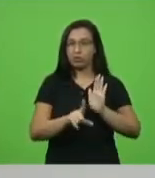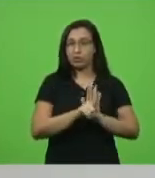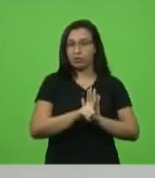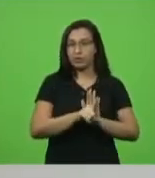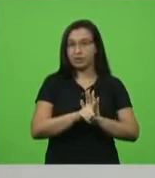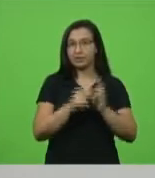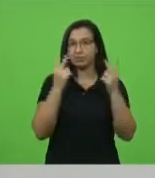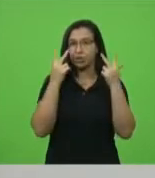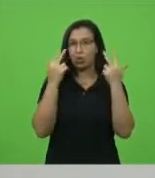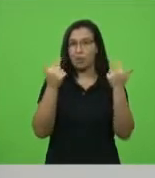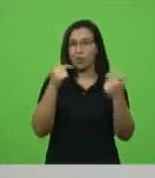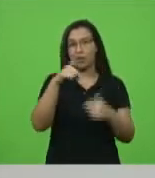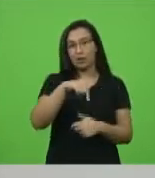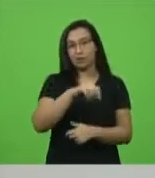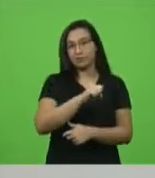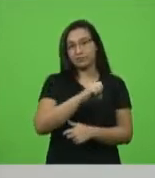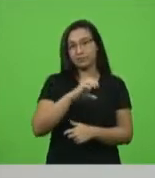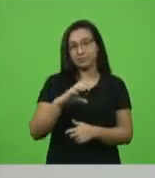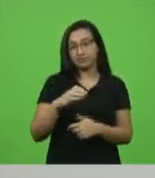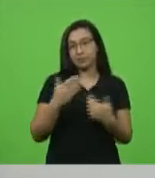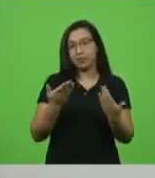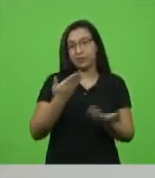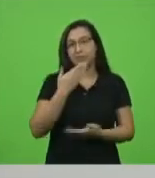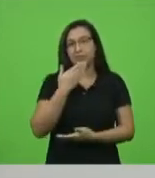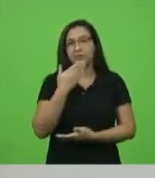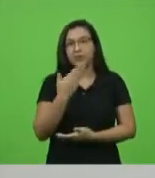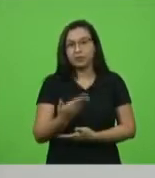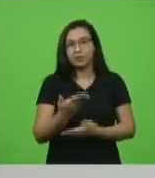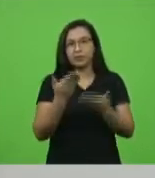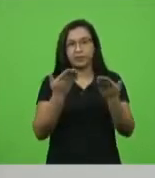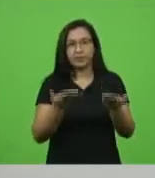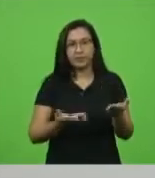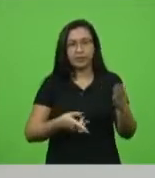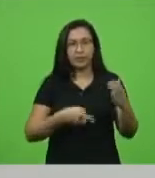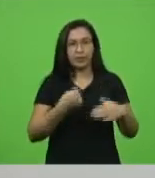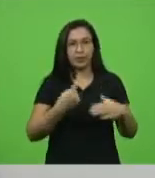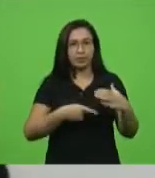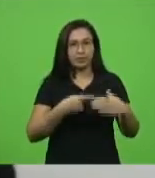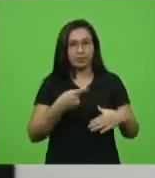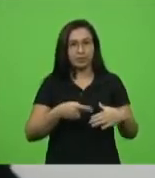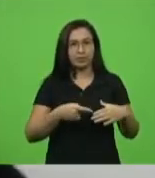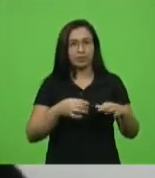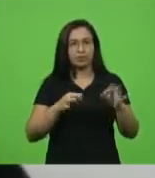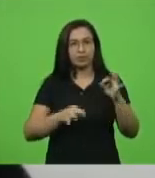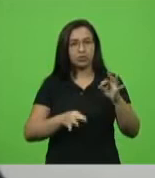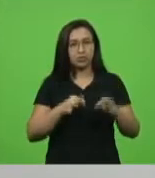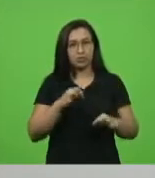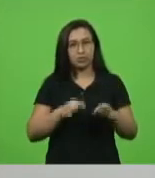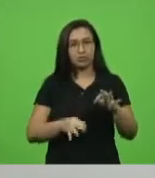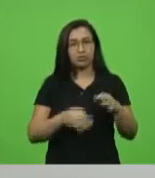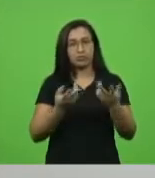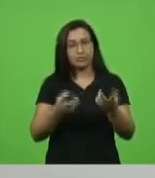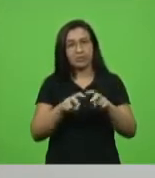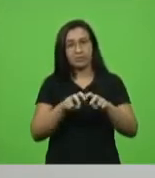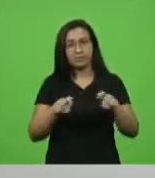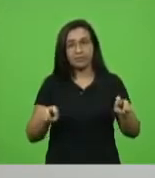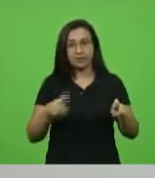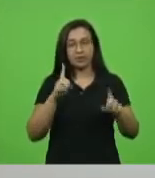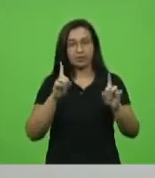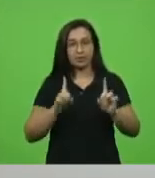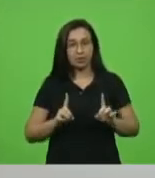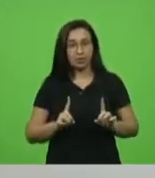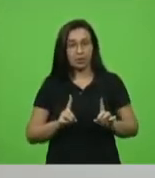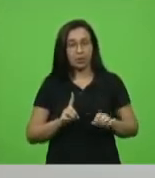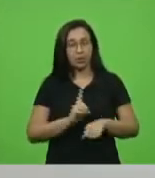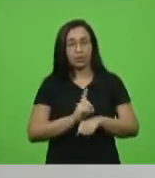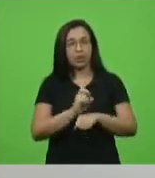eu queria fazer um apelo à Comissão de Constituição e Justiça e à Vó Excelência, enquanto mesa diretora, para que a gente pudesse buscar,